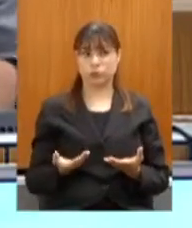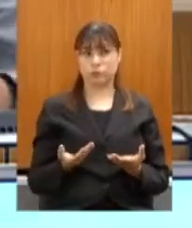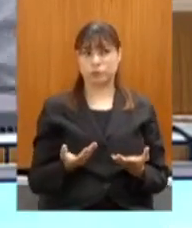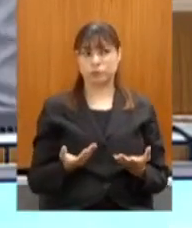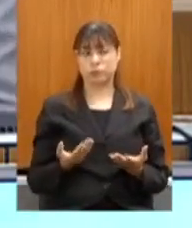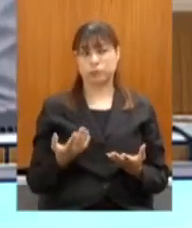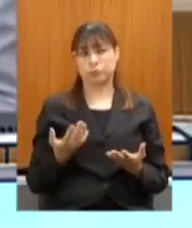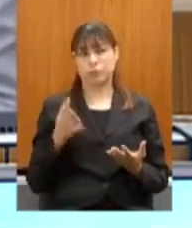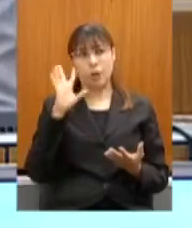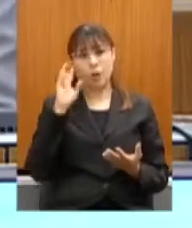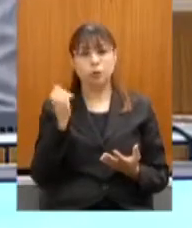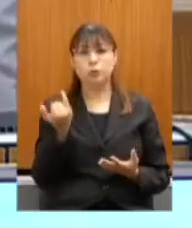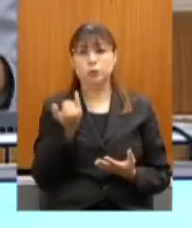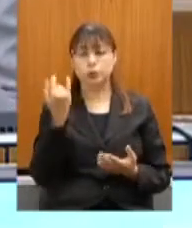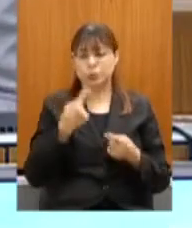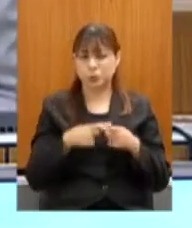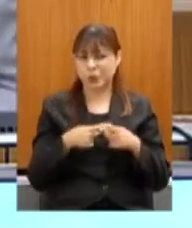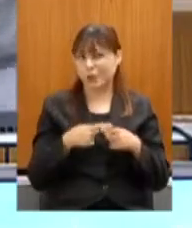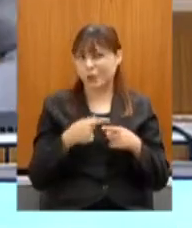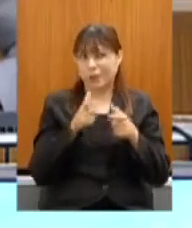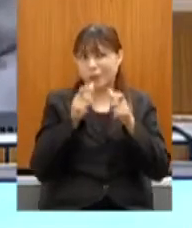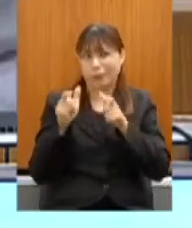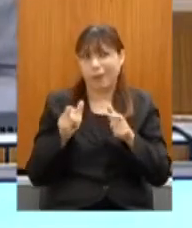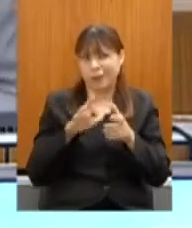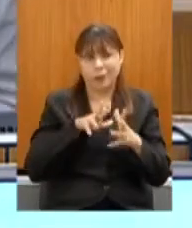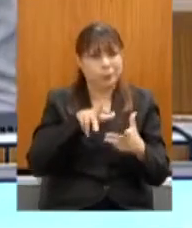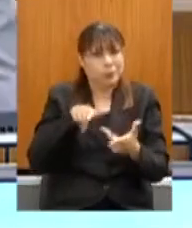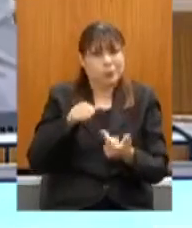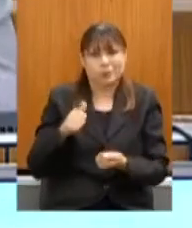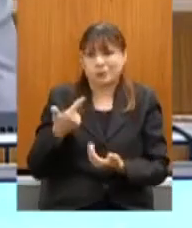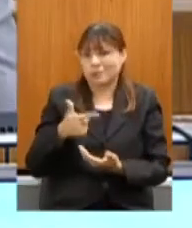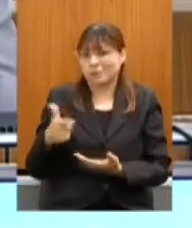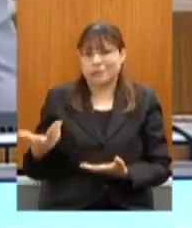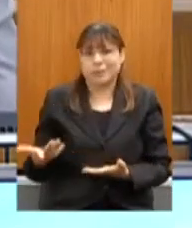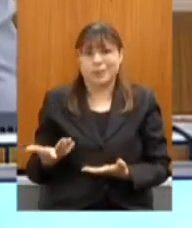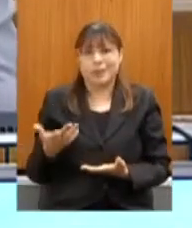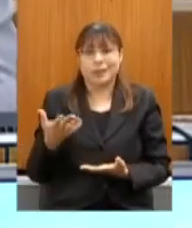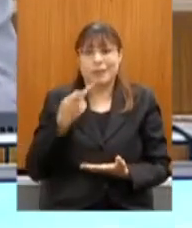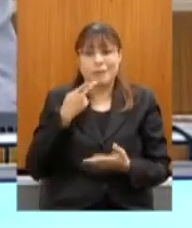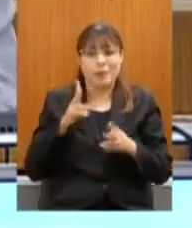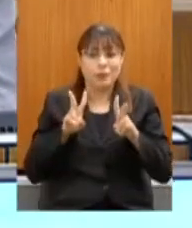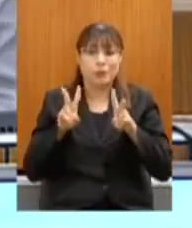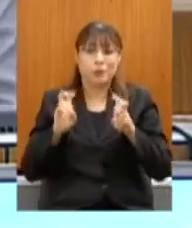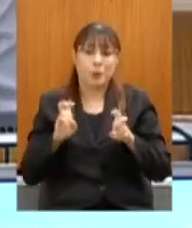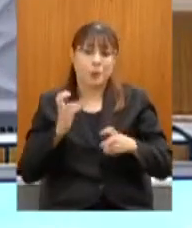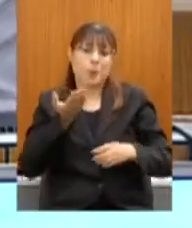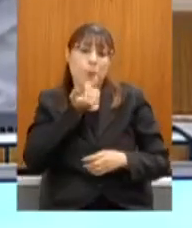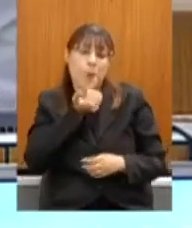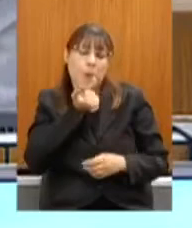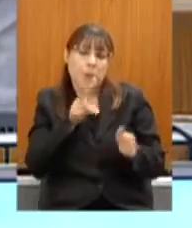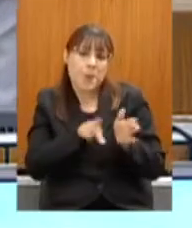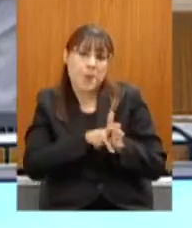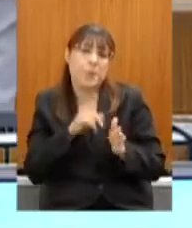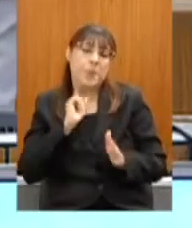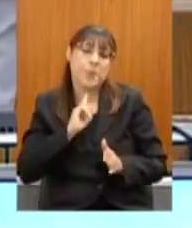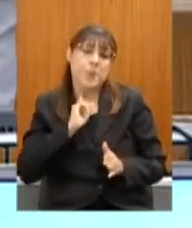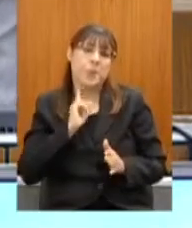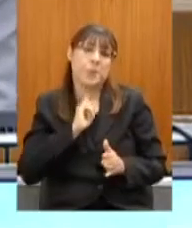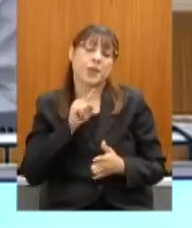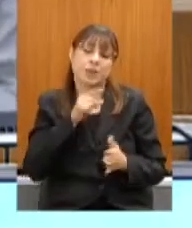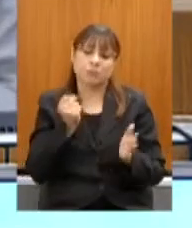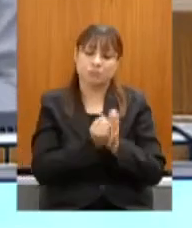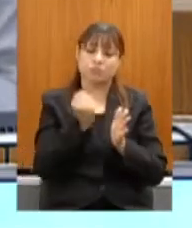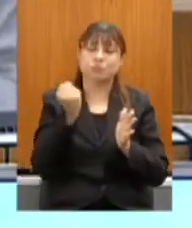lugar do mundo fala tão alto a questão da cozinha mineira enquanto um bem cultural.